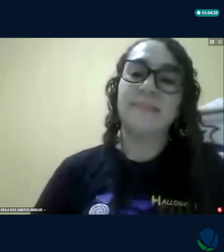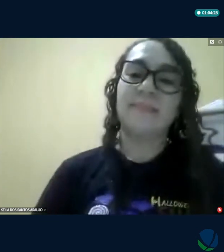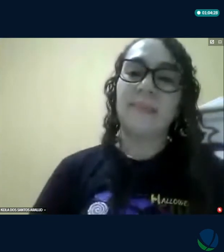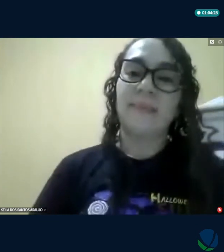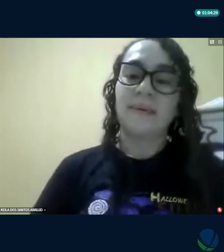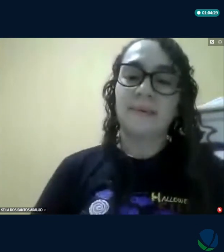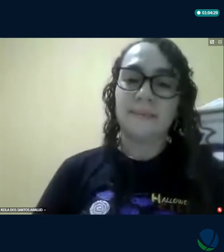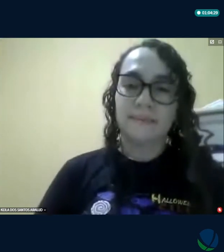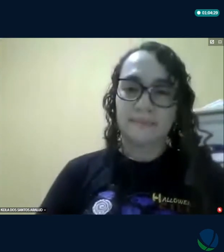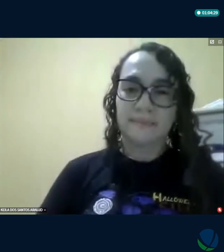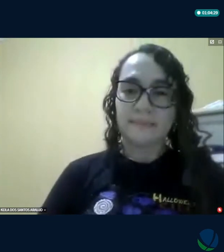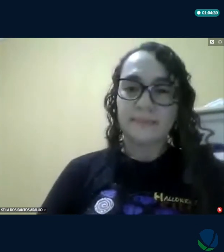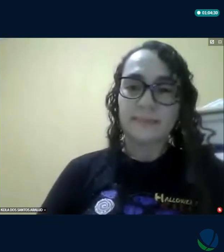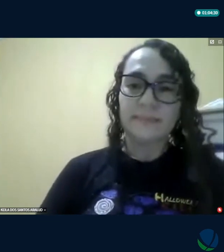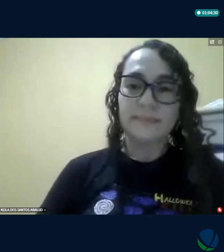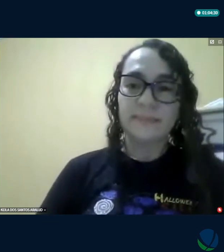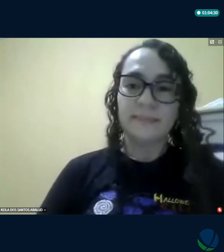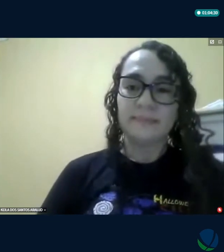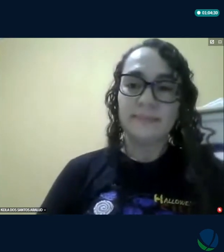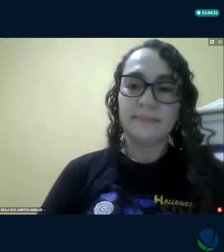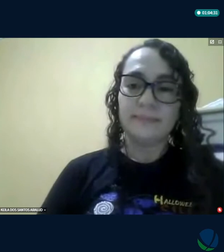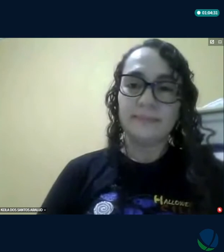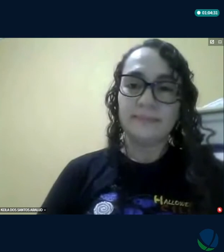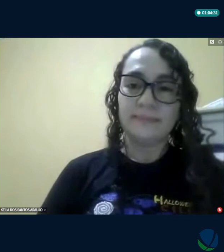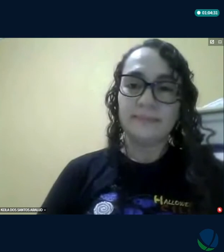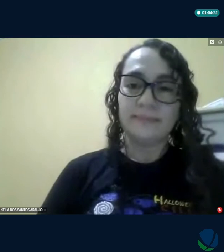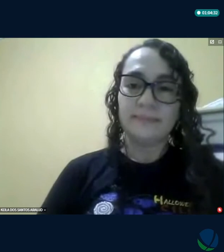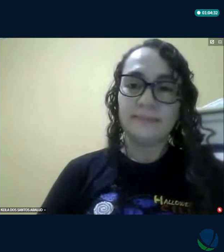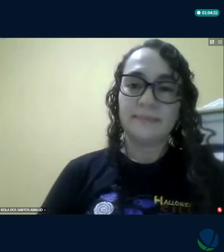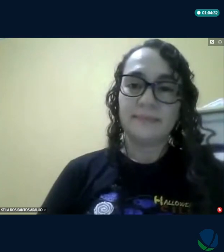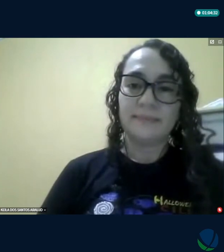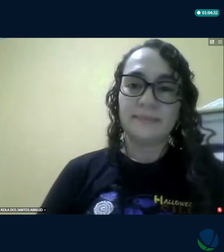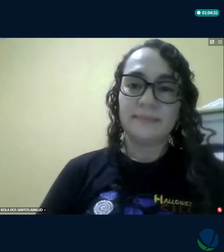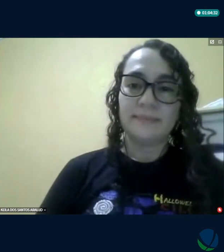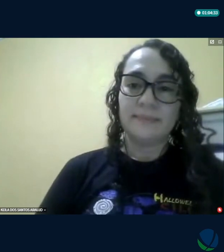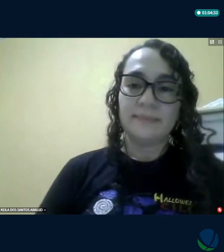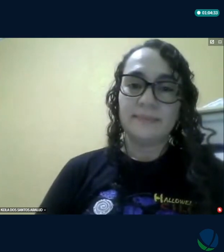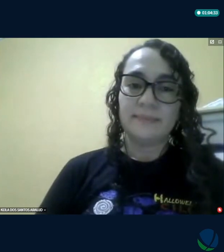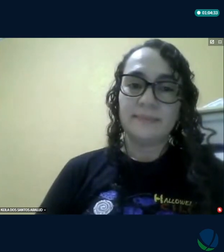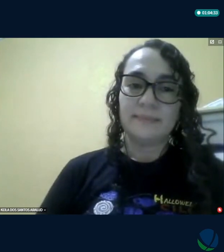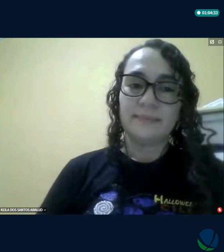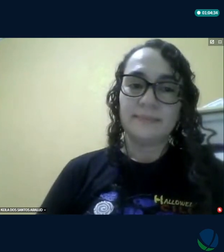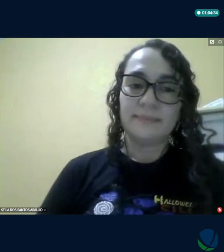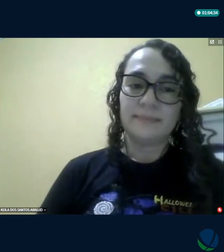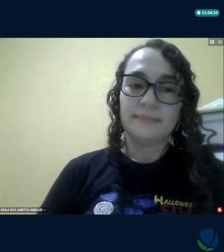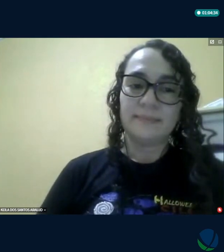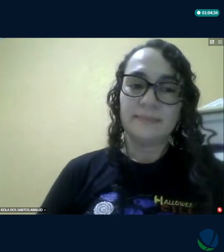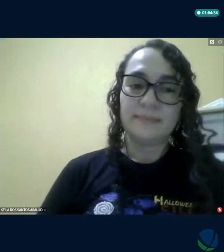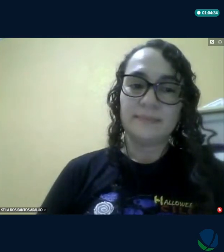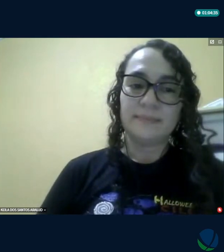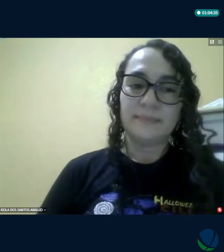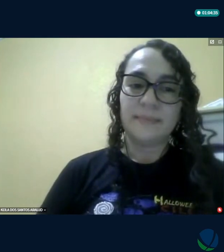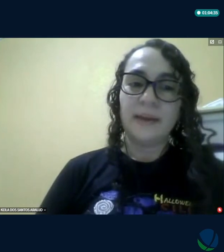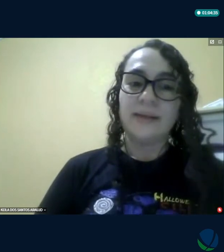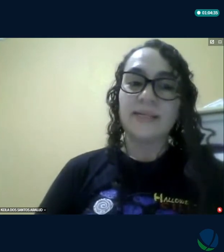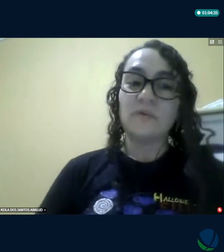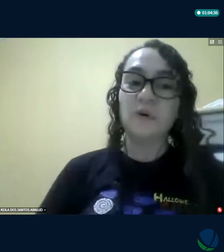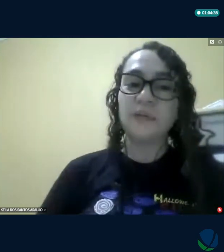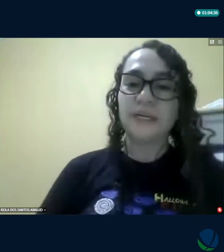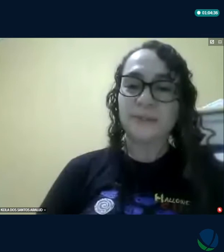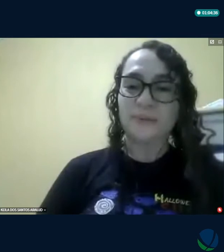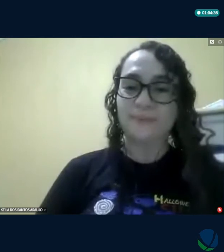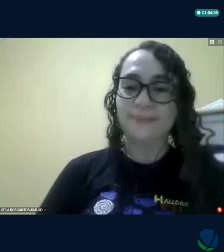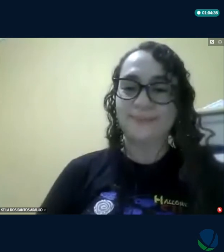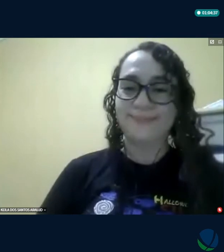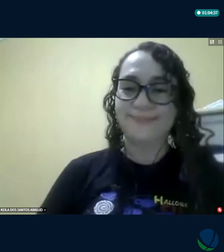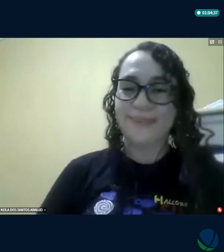você tem a dimensão da coisa né como é que tá porque lá é sempre muito muito vívido né então